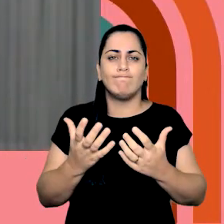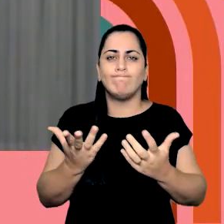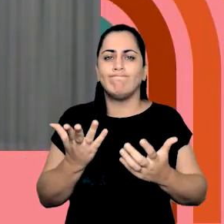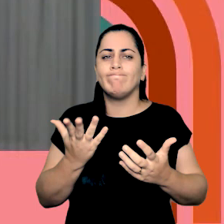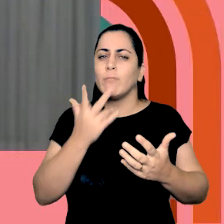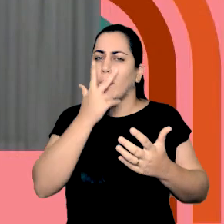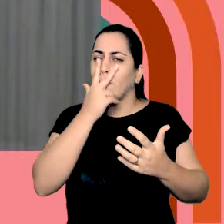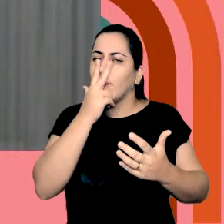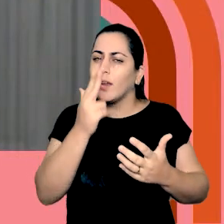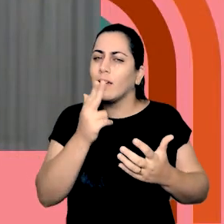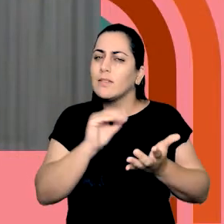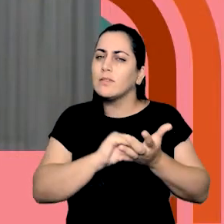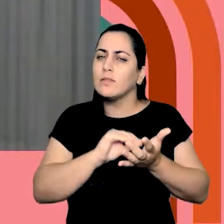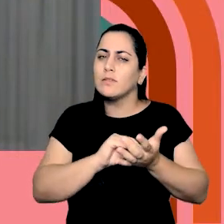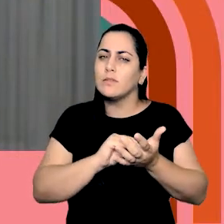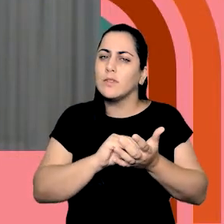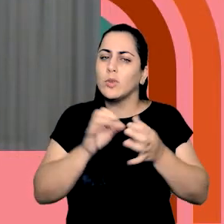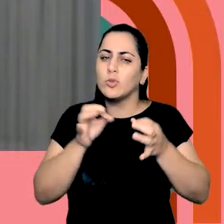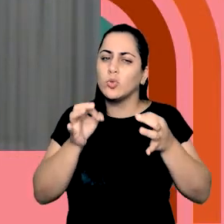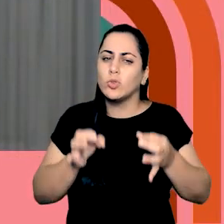comprometedoras do ponto de vista